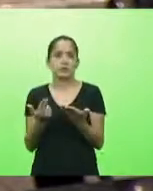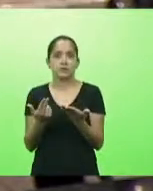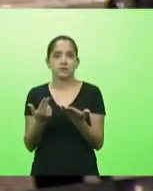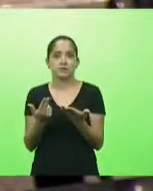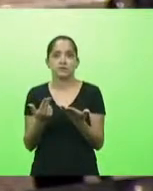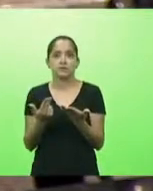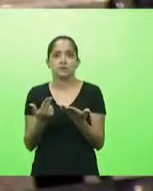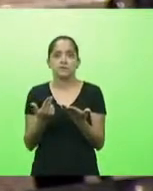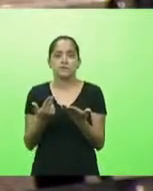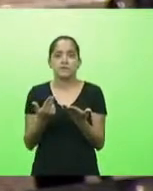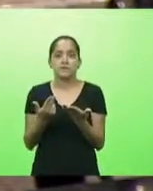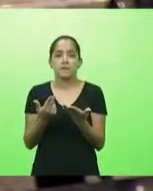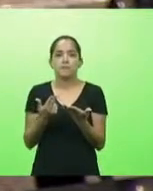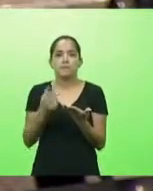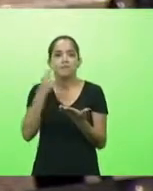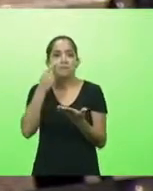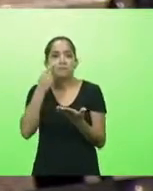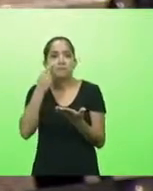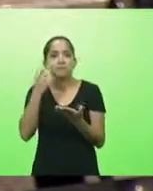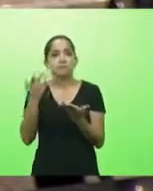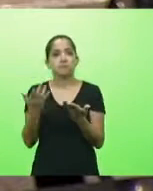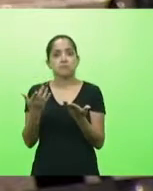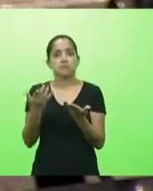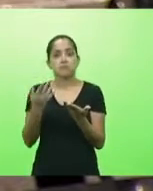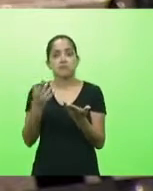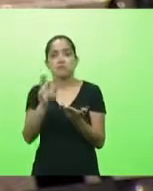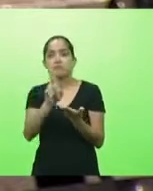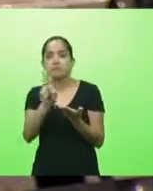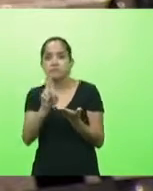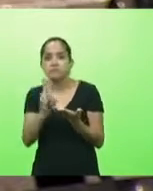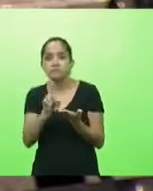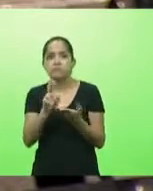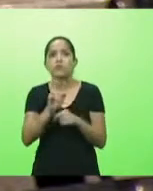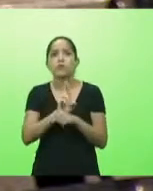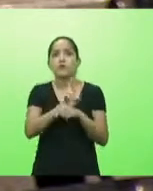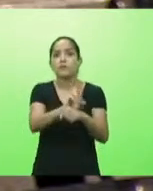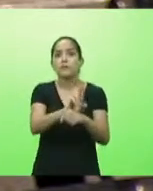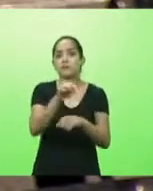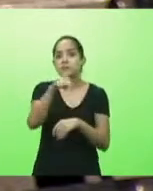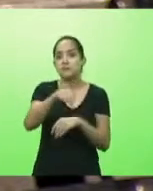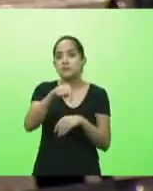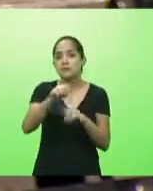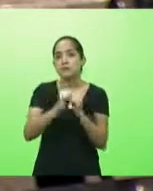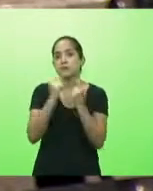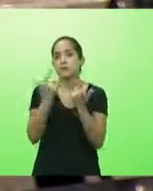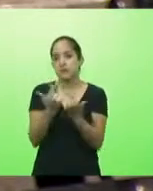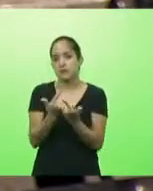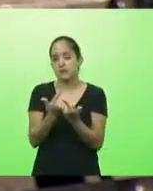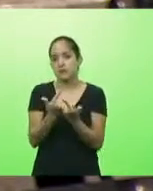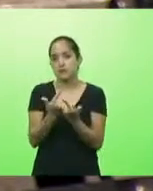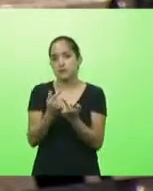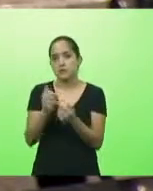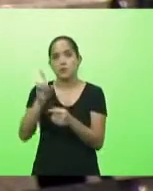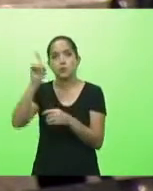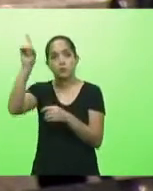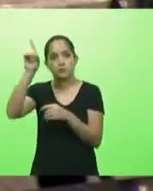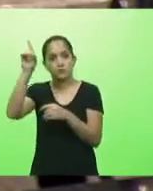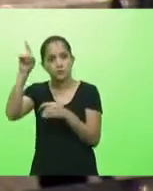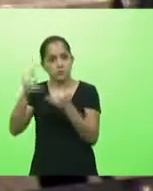gente de segurança que teve lá Natalie deu para ver o nome dela ali e nós vamos representá-la aqui nessa casa aqui com Deus não se brinca